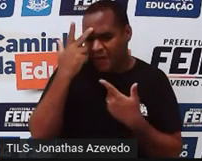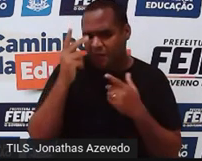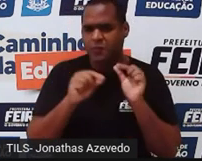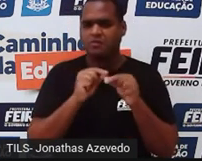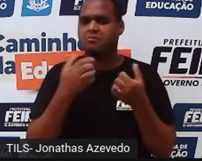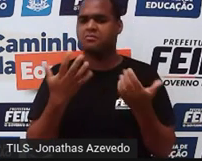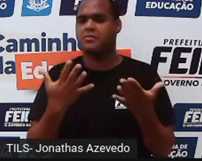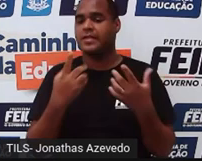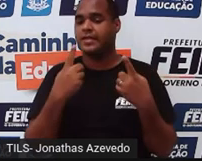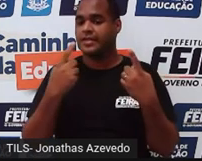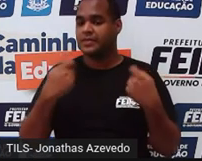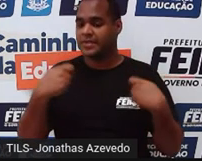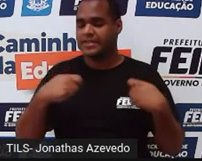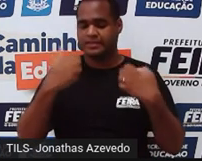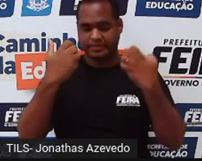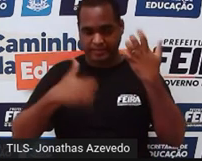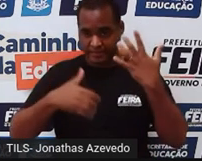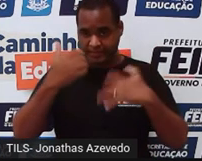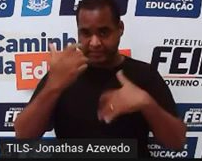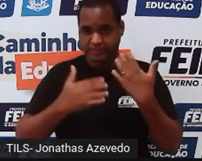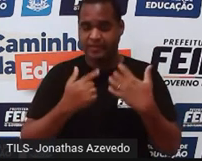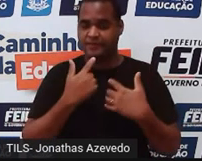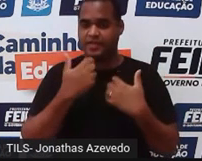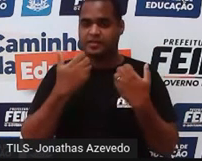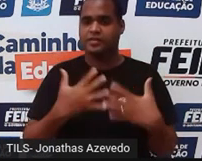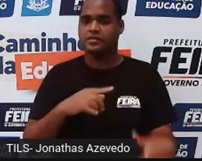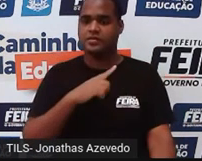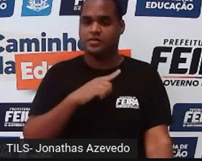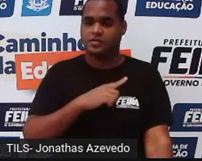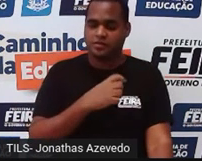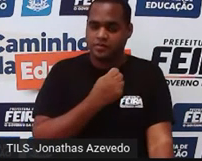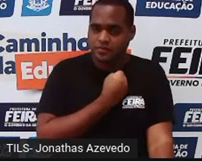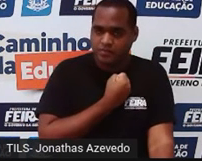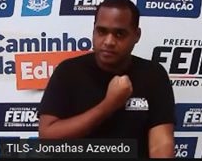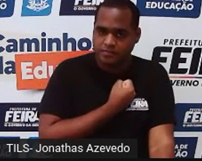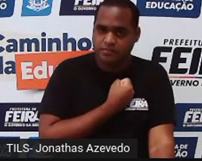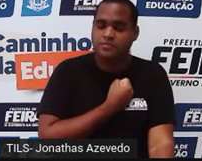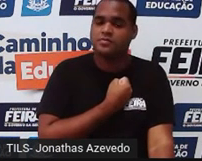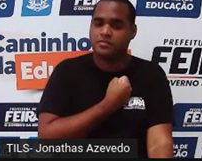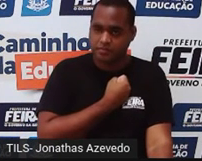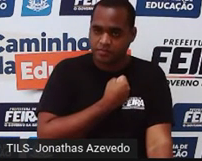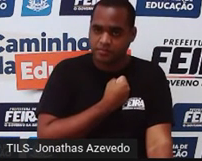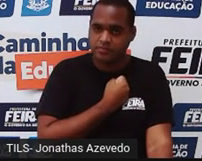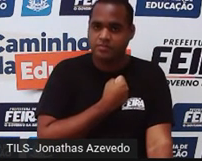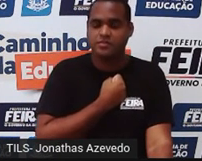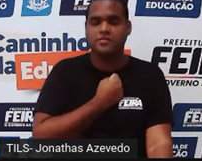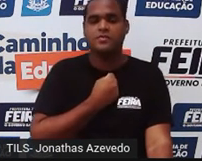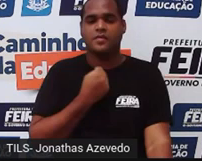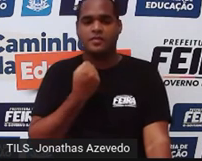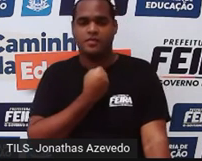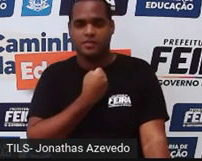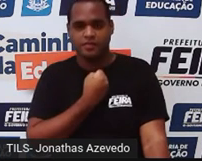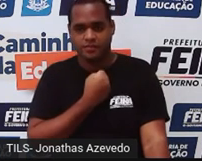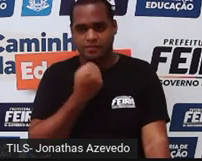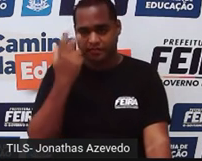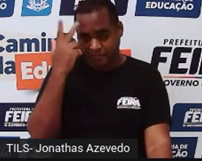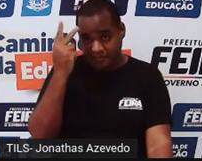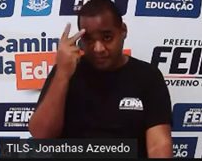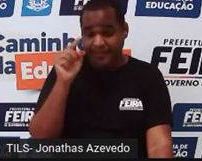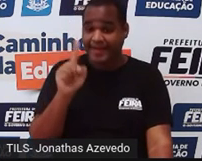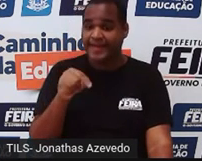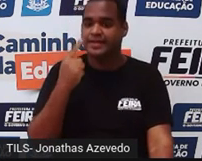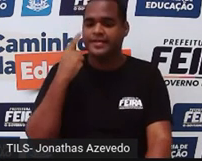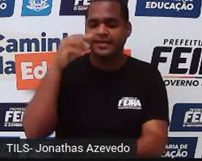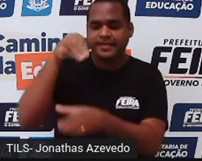Eu precisava falar para você dos naturais e dos inteiros? Porque o conjunto dos números reais, dentro dele,